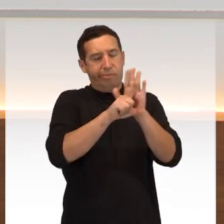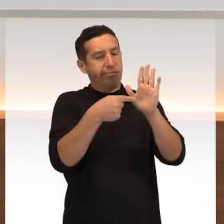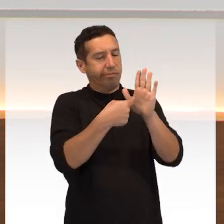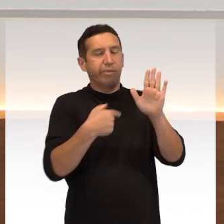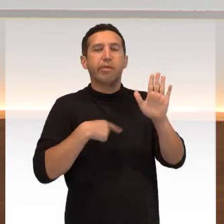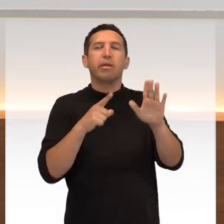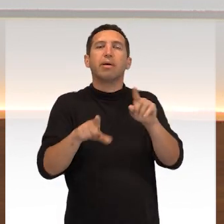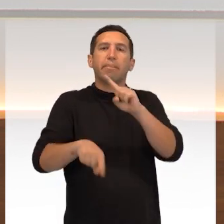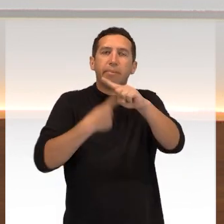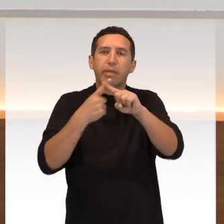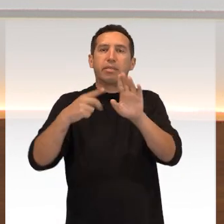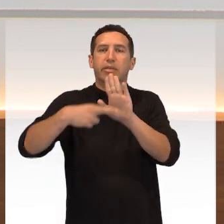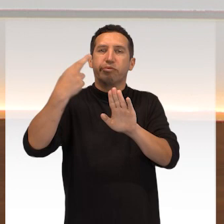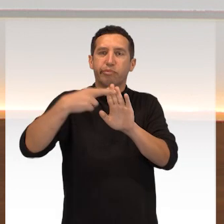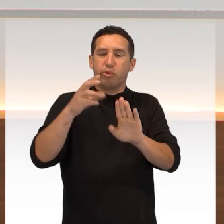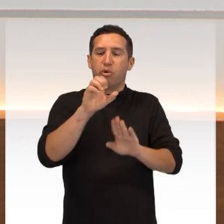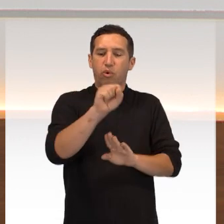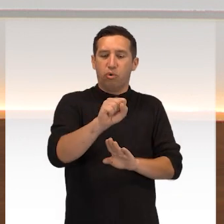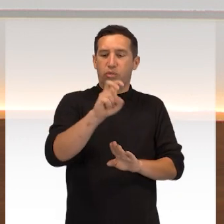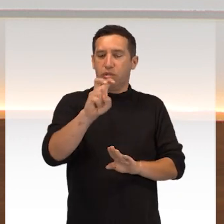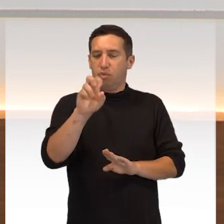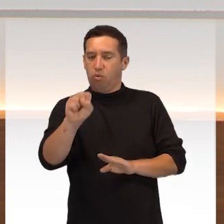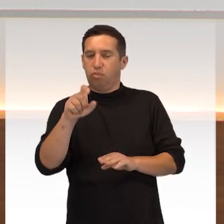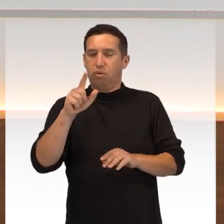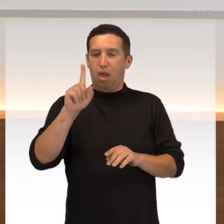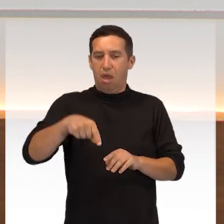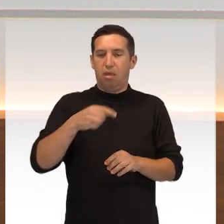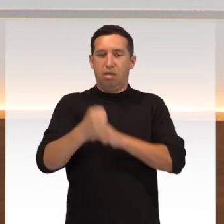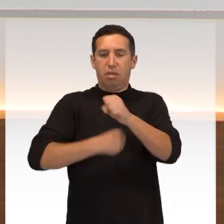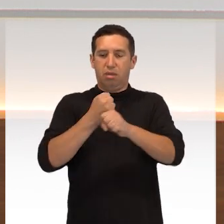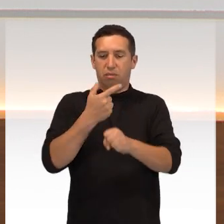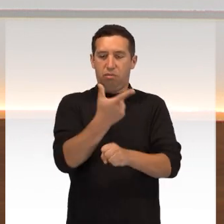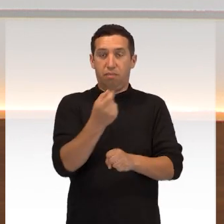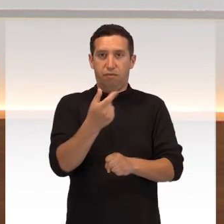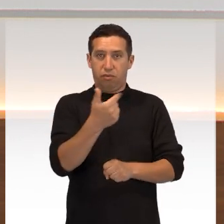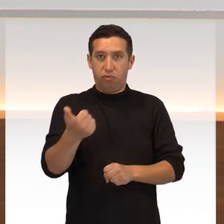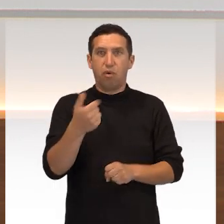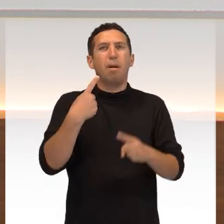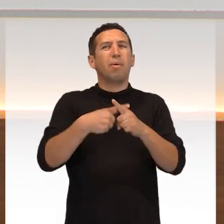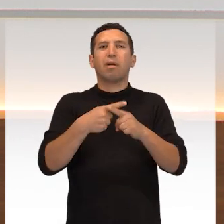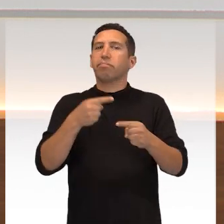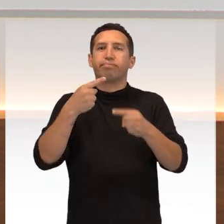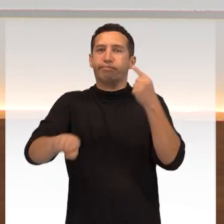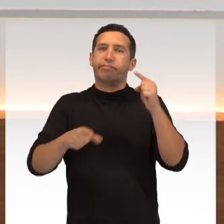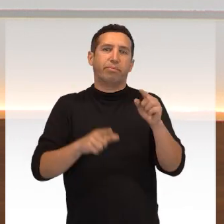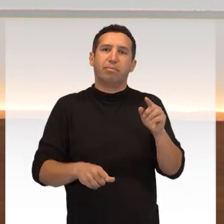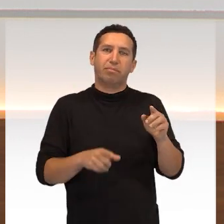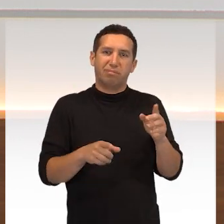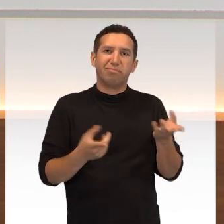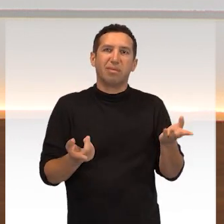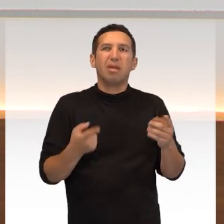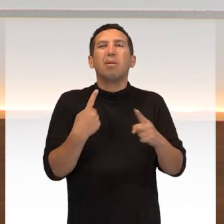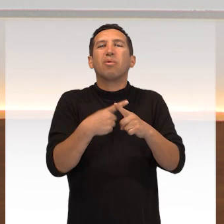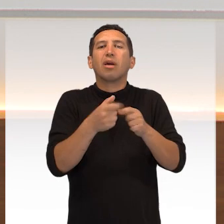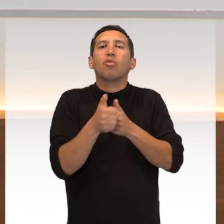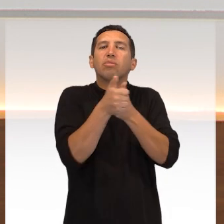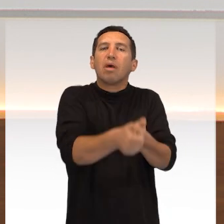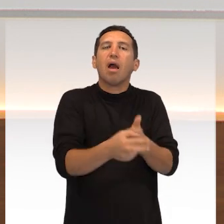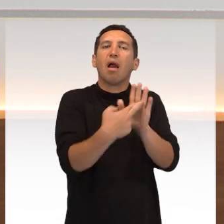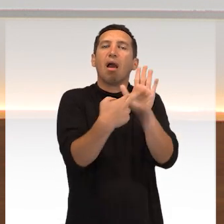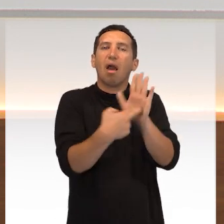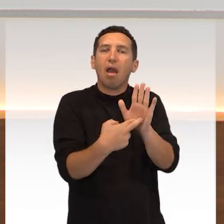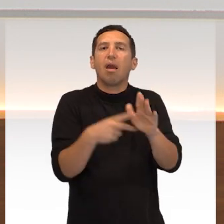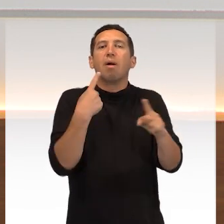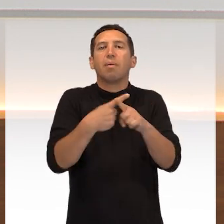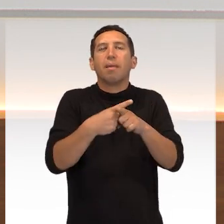2022, e também pela Resolução 858, de 2021, consideradas ilegais por alterarem as regras de